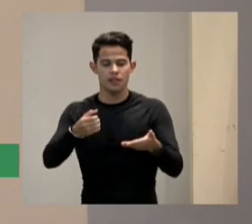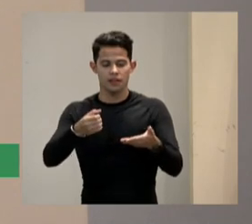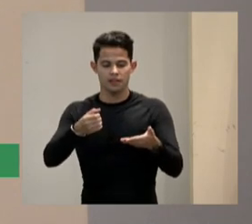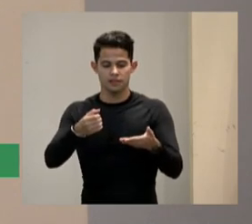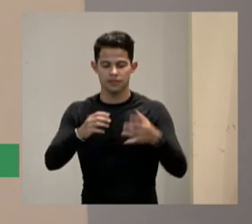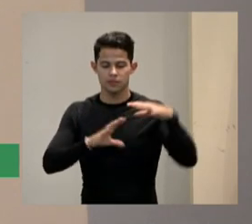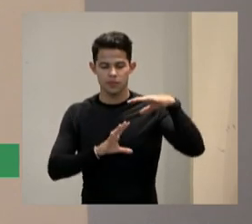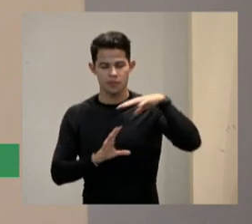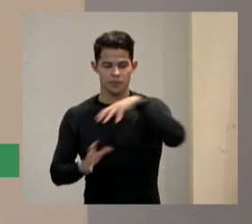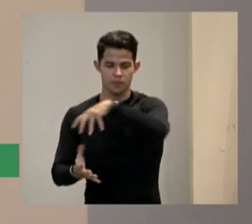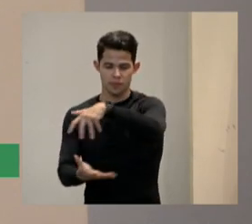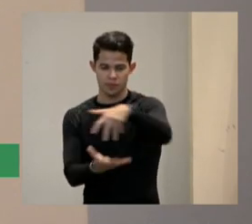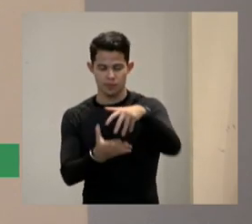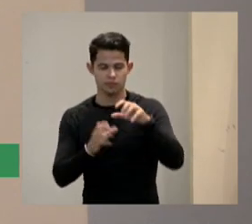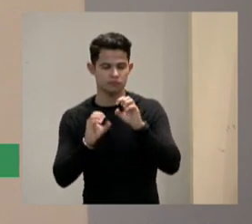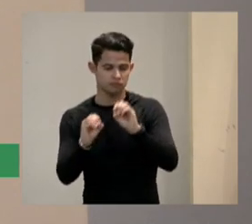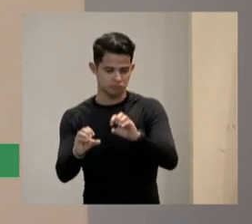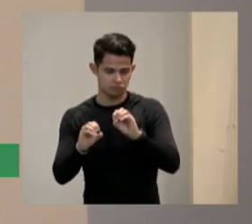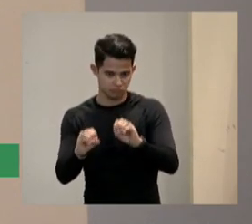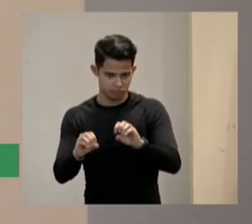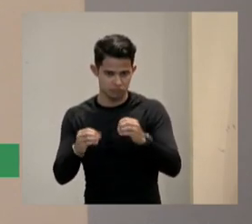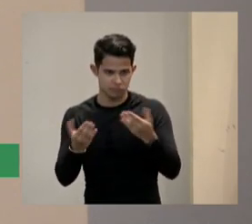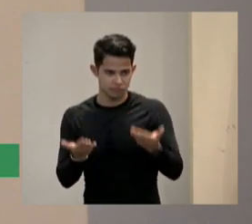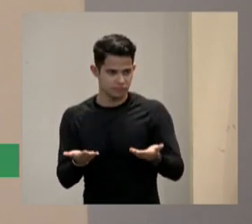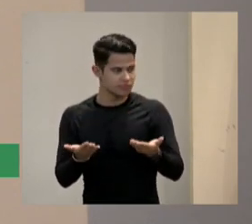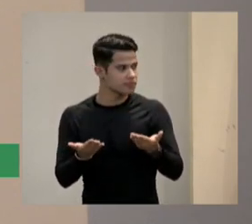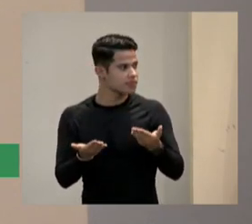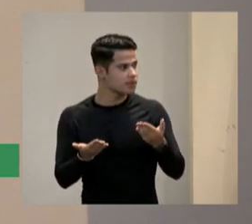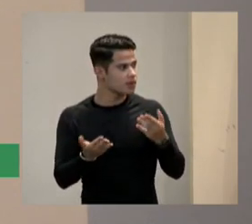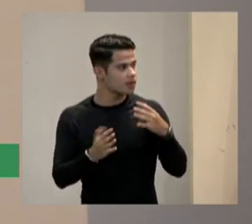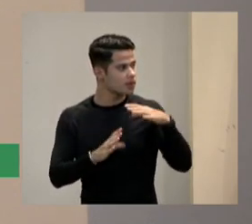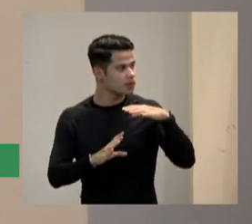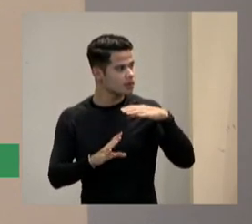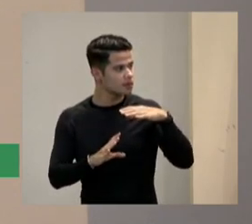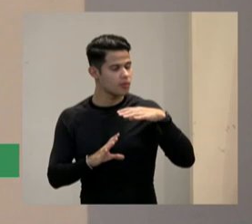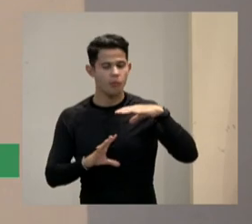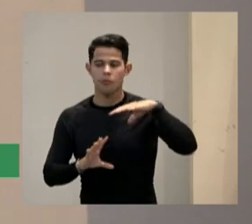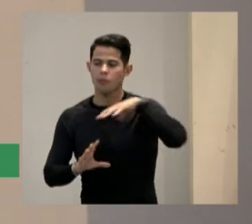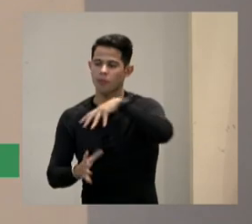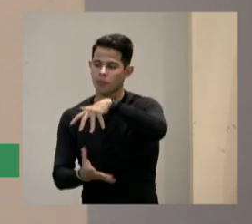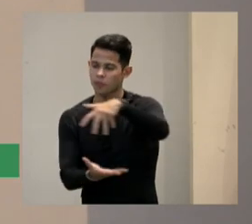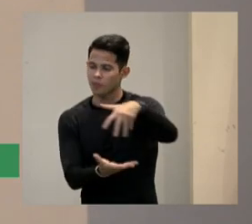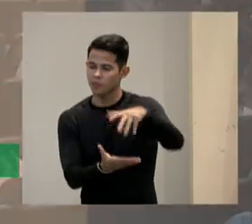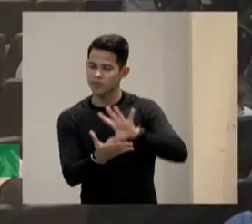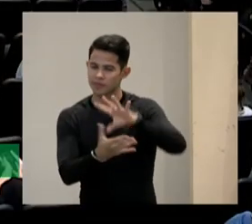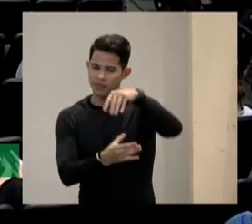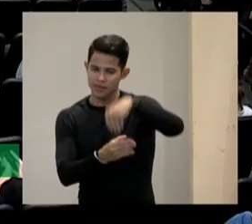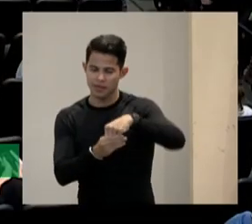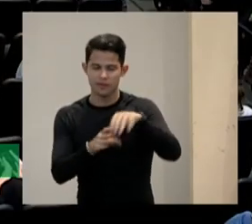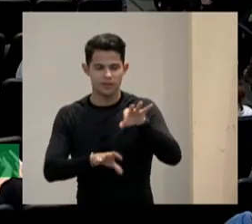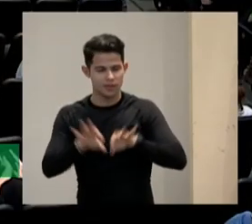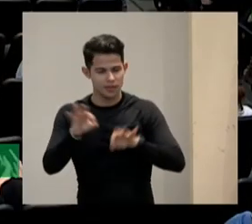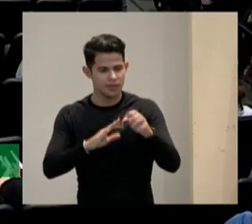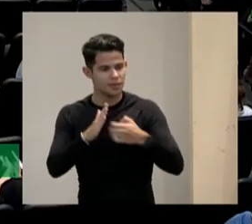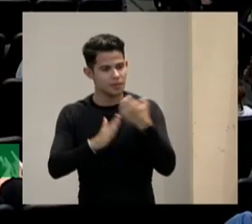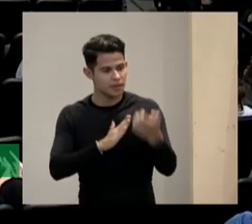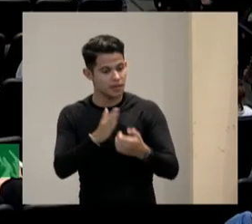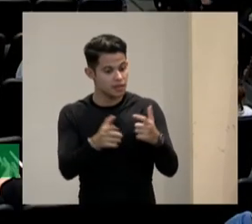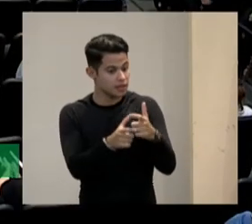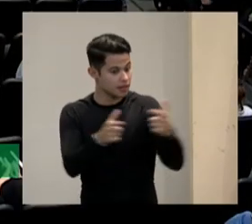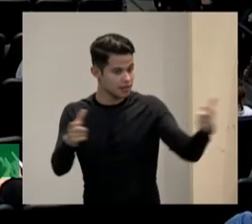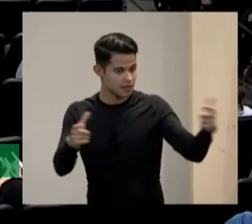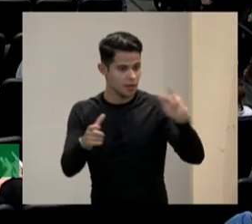organizações e aprendem de aí trazem as coisas o mundo das organizações das empresas cresceu muito o das escolas não